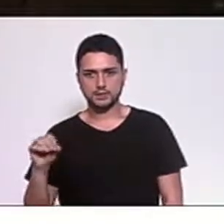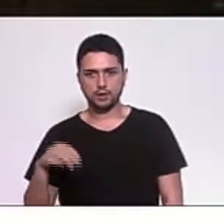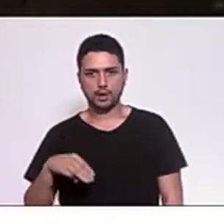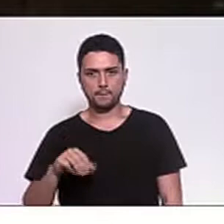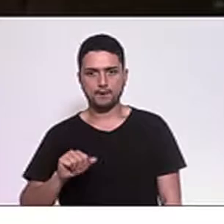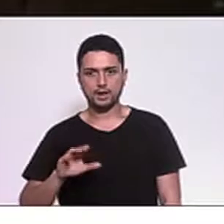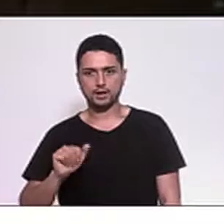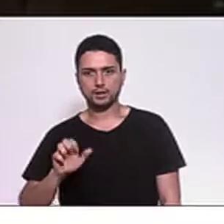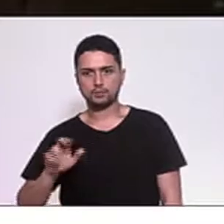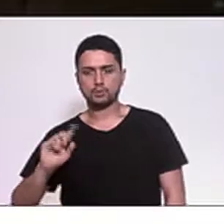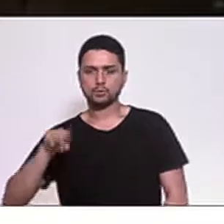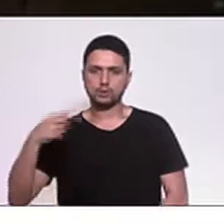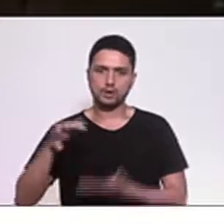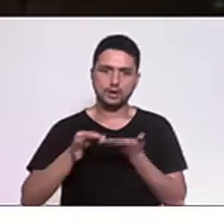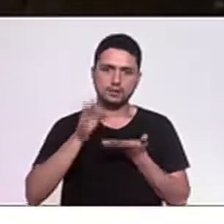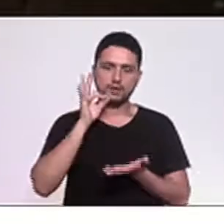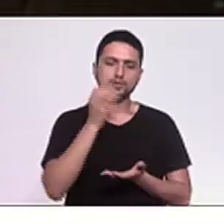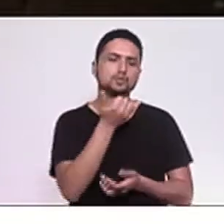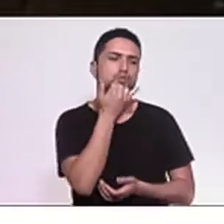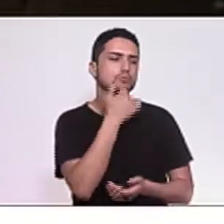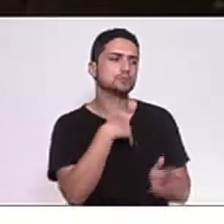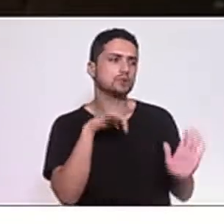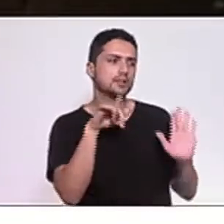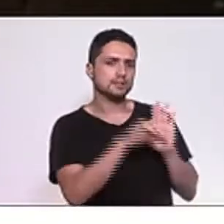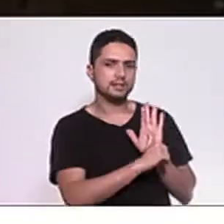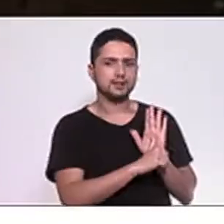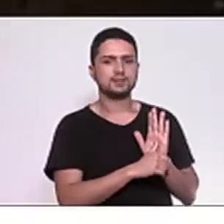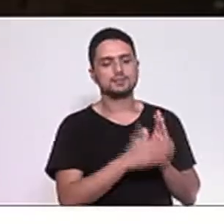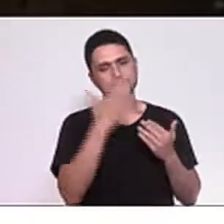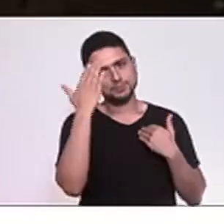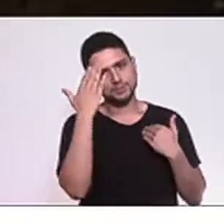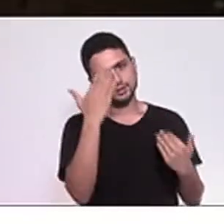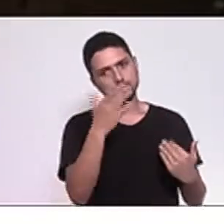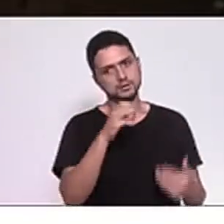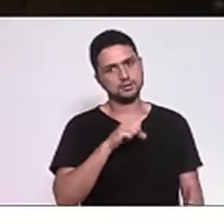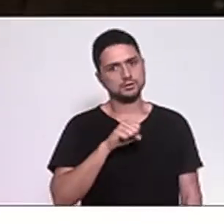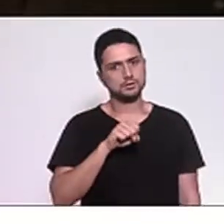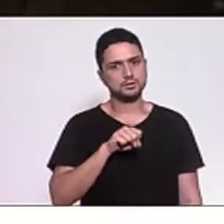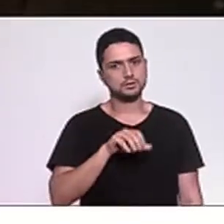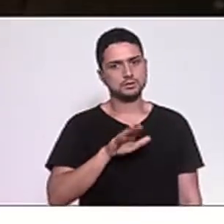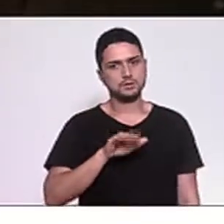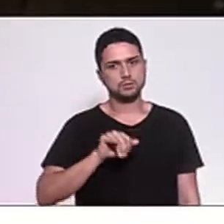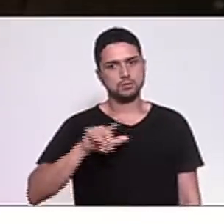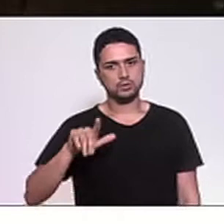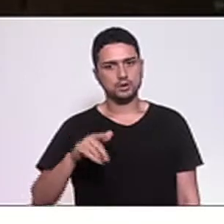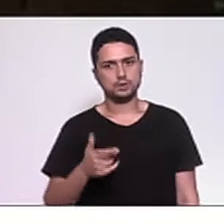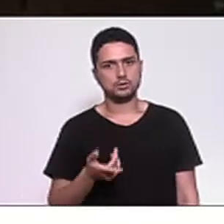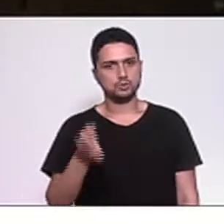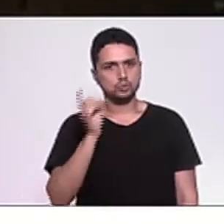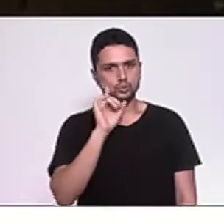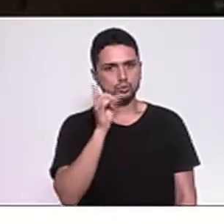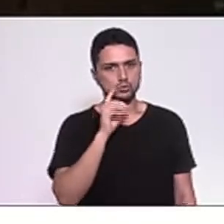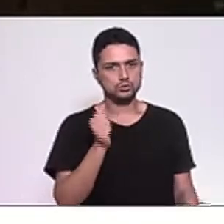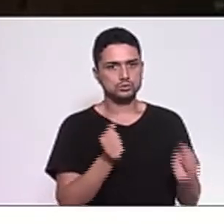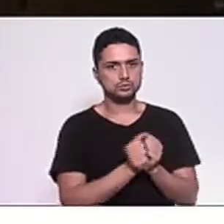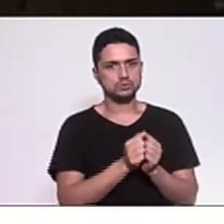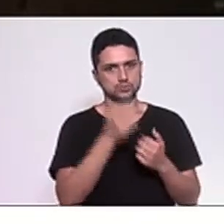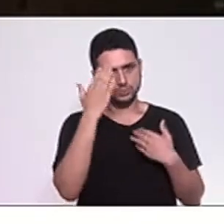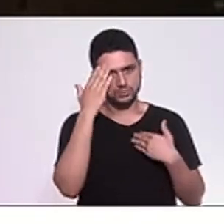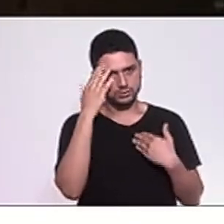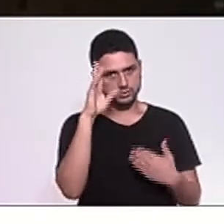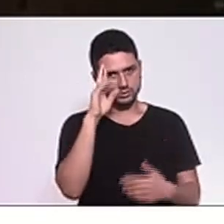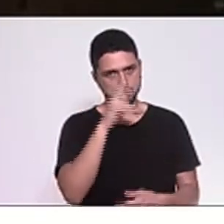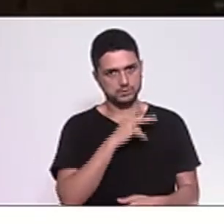presidente, desculpa que eu atraso um pouquinho, nosso presidente, grande aqui todo dia com a gente, então muito obrigado,